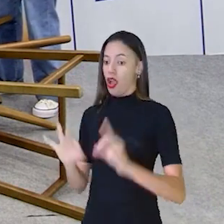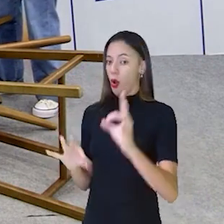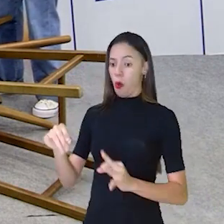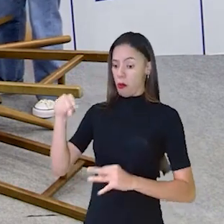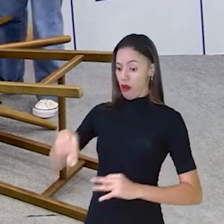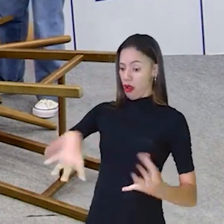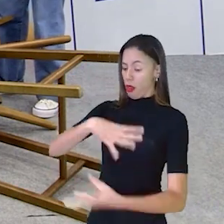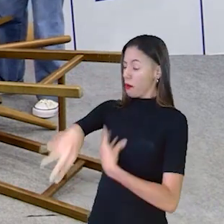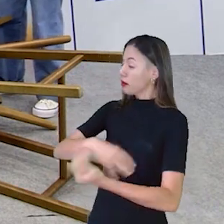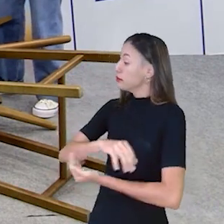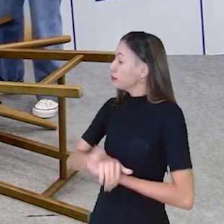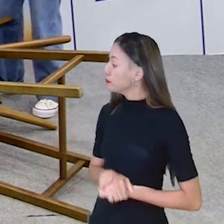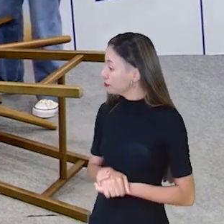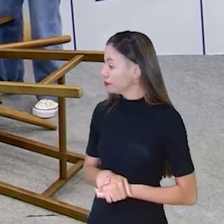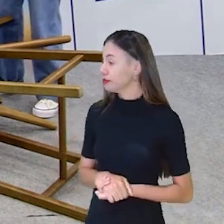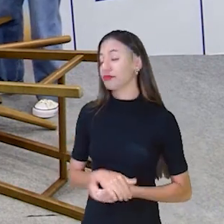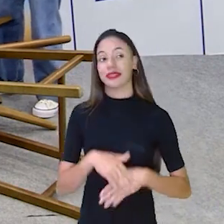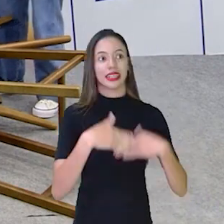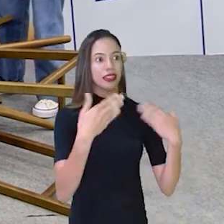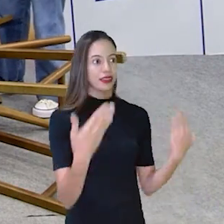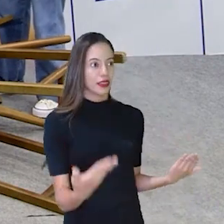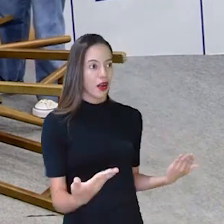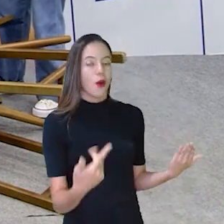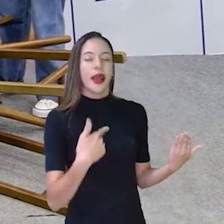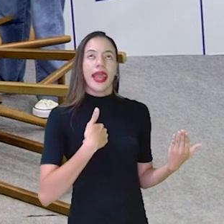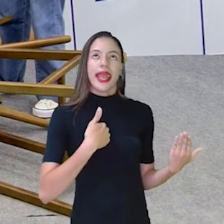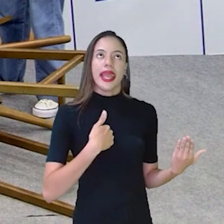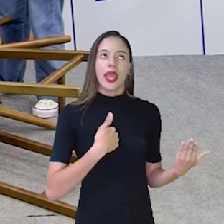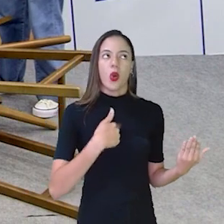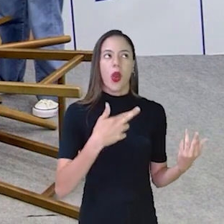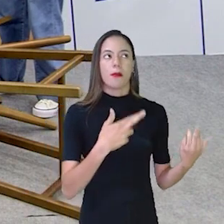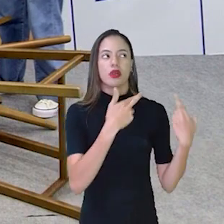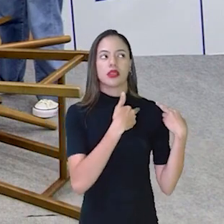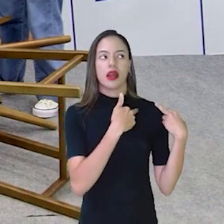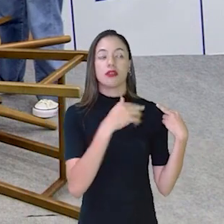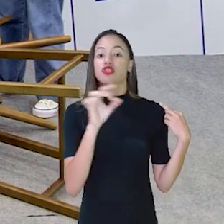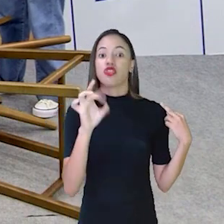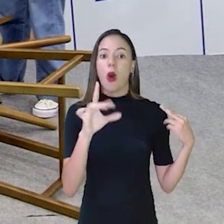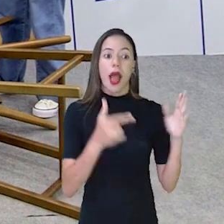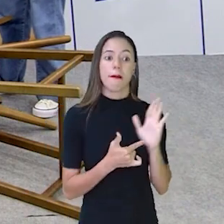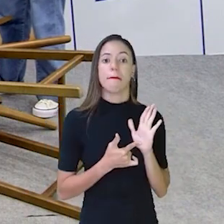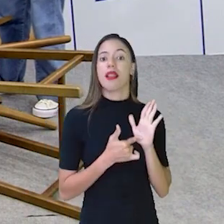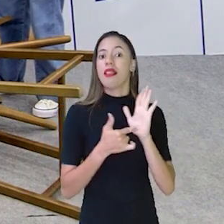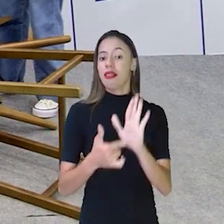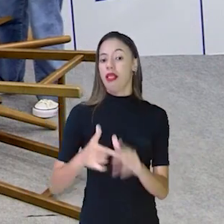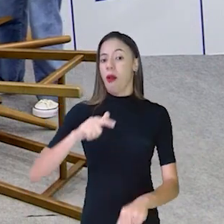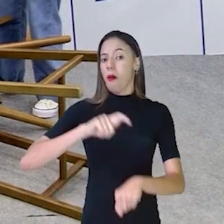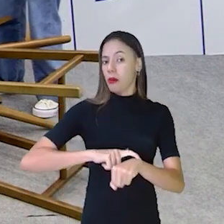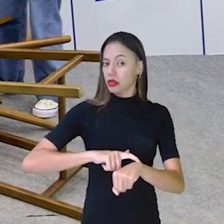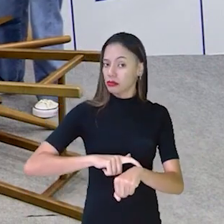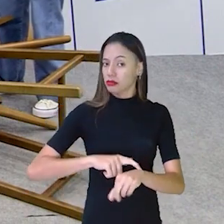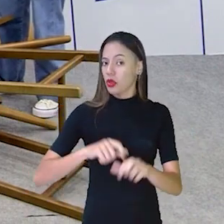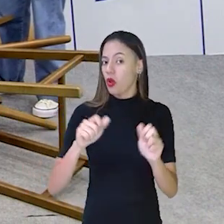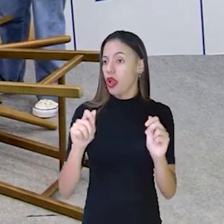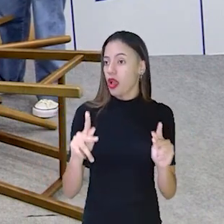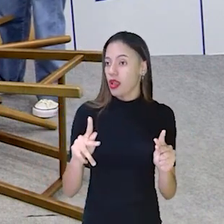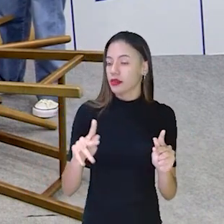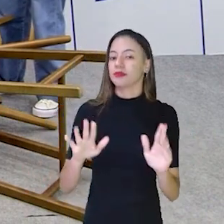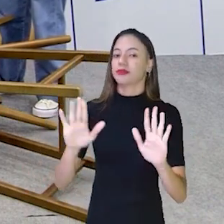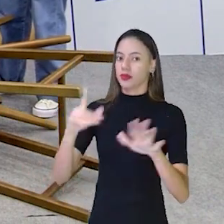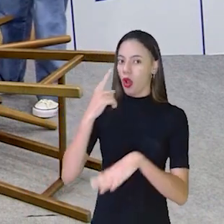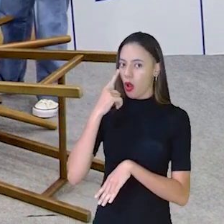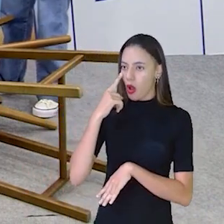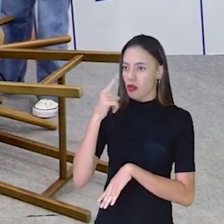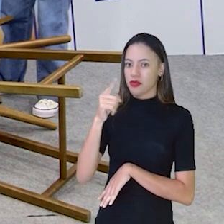bagunça. Olha, me colocaram nessa função assim de apresentar esse momento. E aí, gente, não